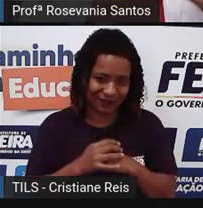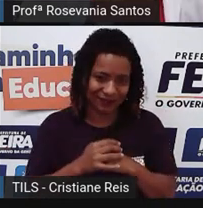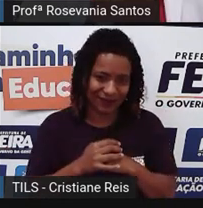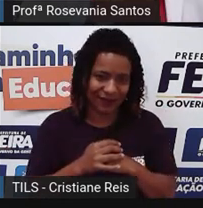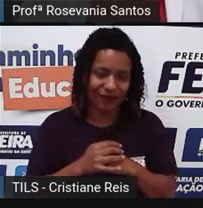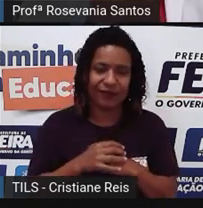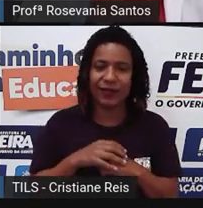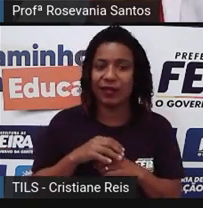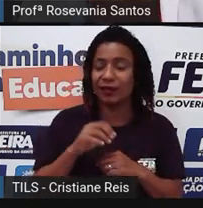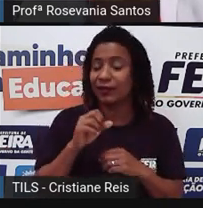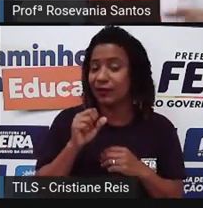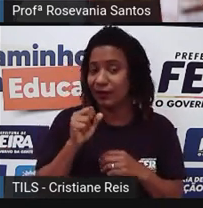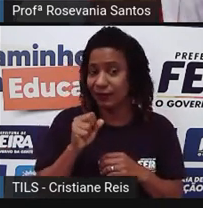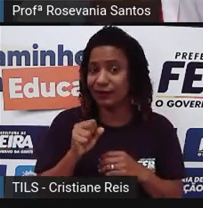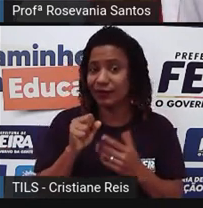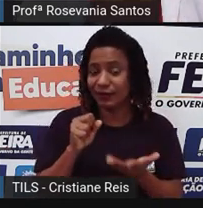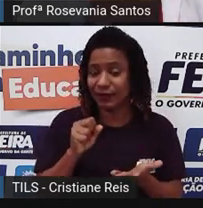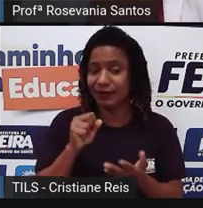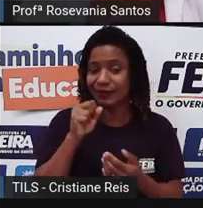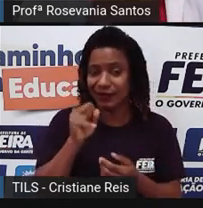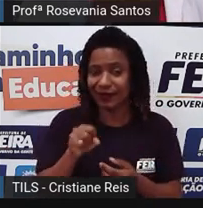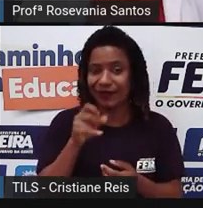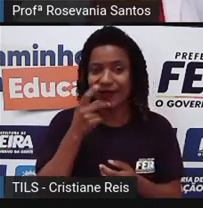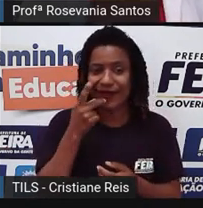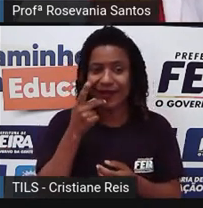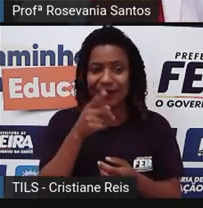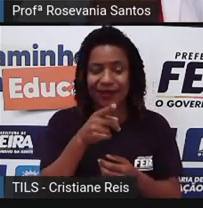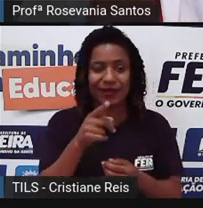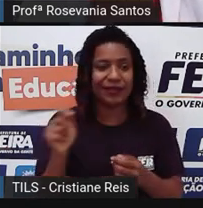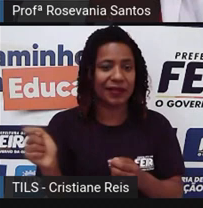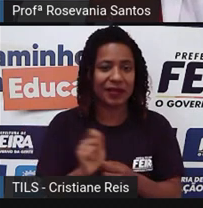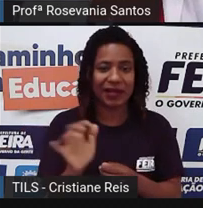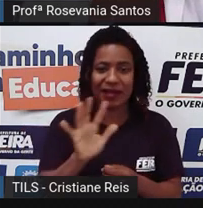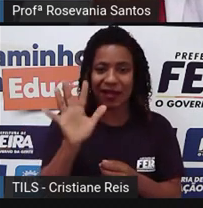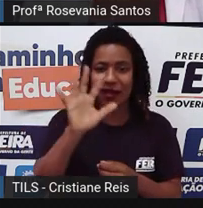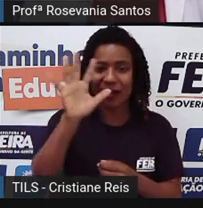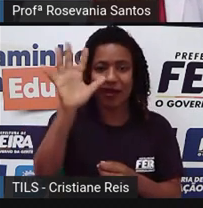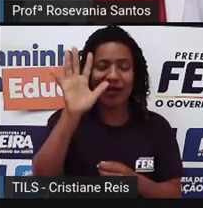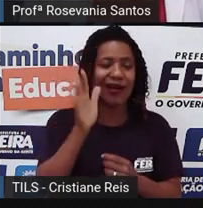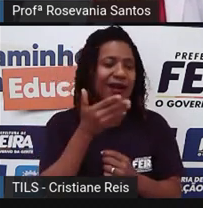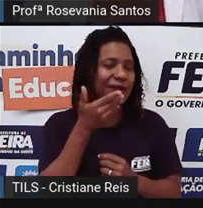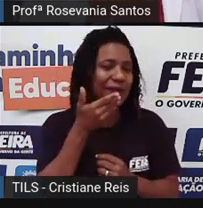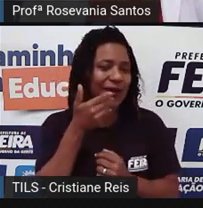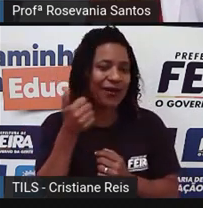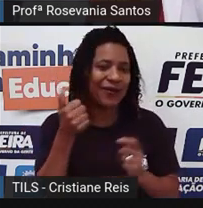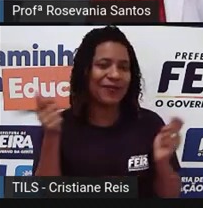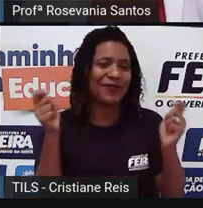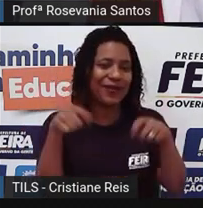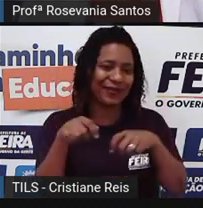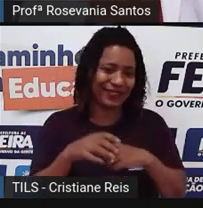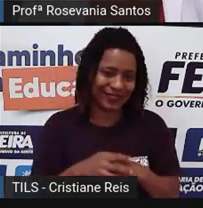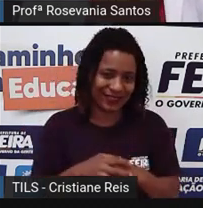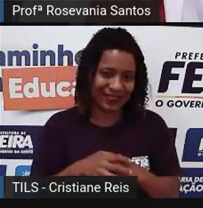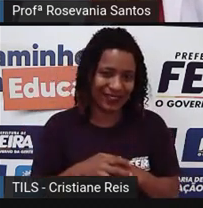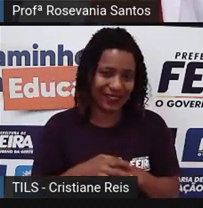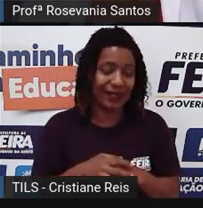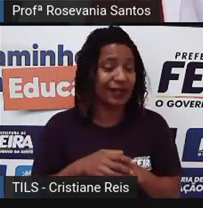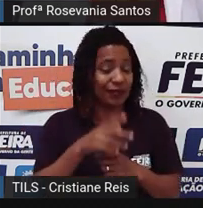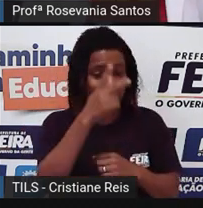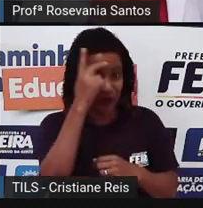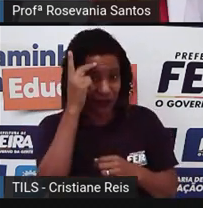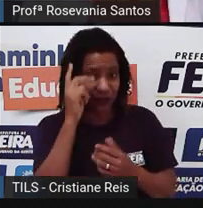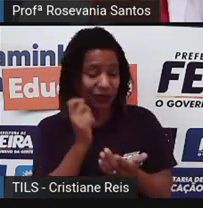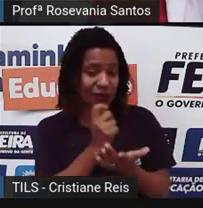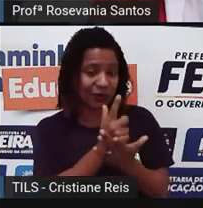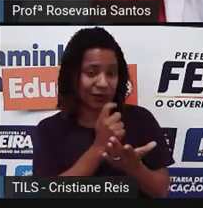o seu produto, mesmo caro, ele é melhor por determinado tipo de função, você acaba conquistando esses consumidores